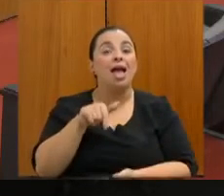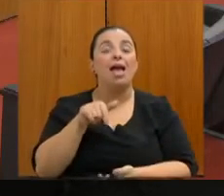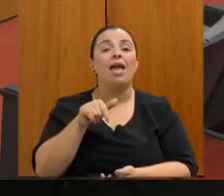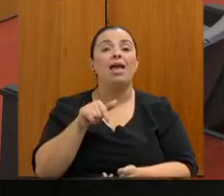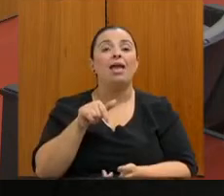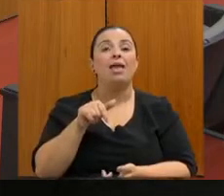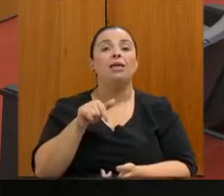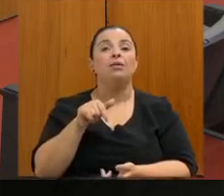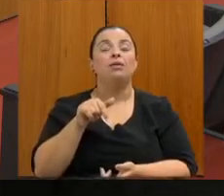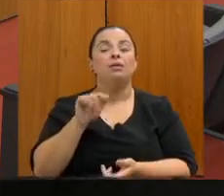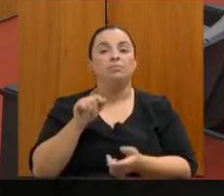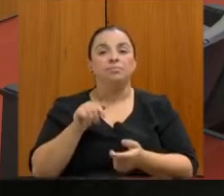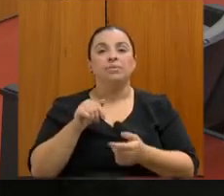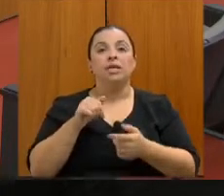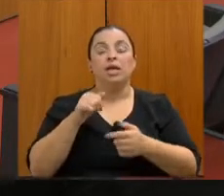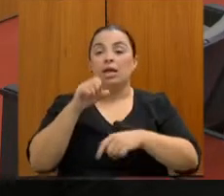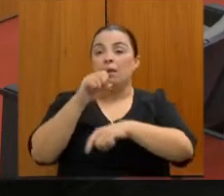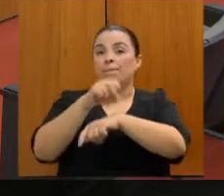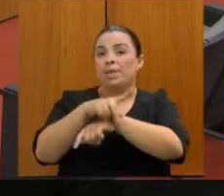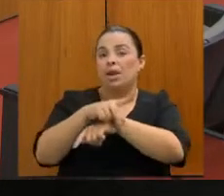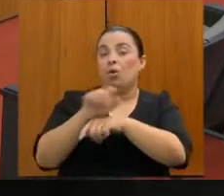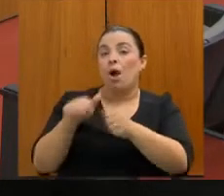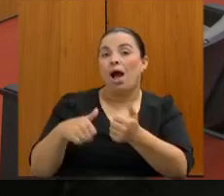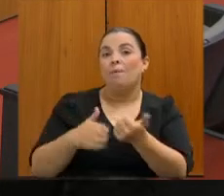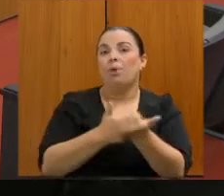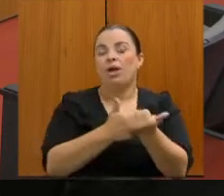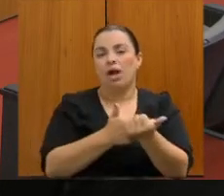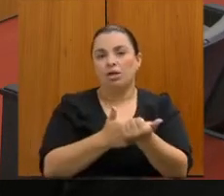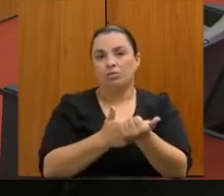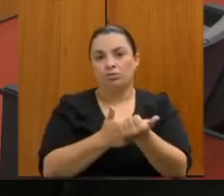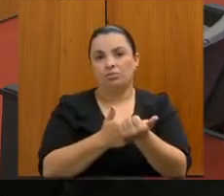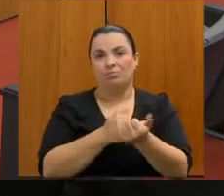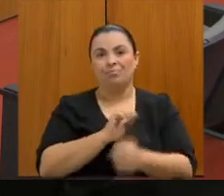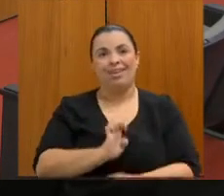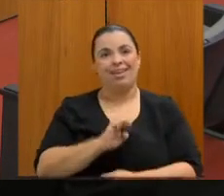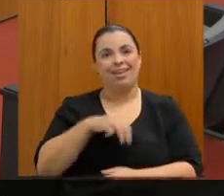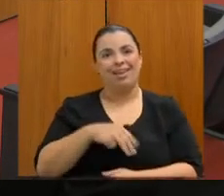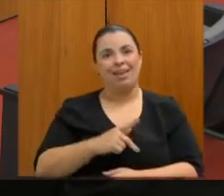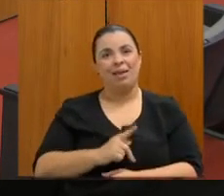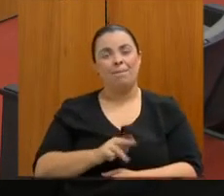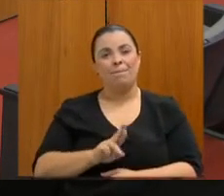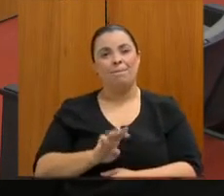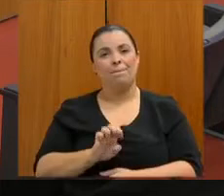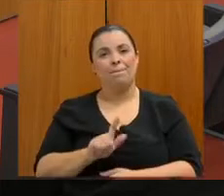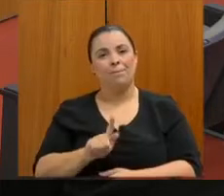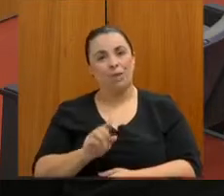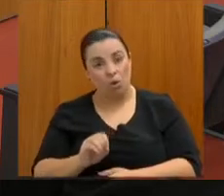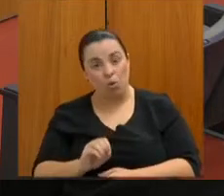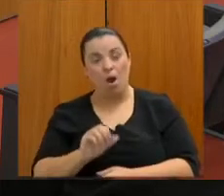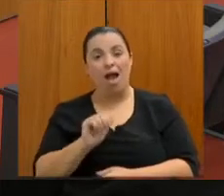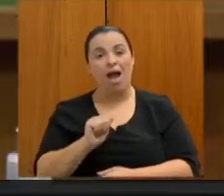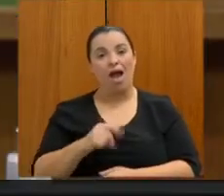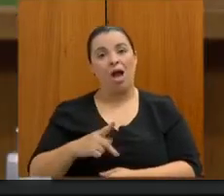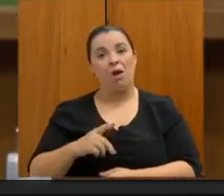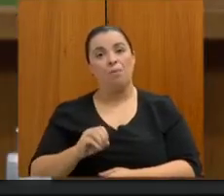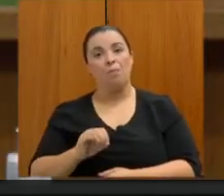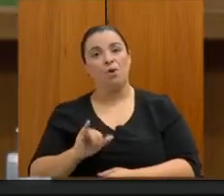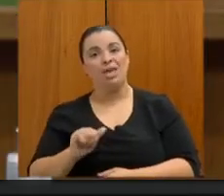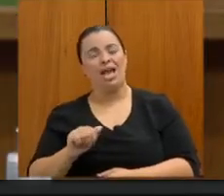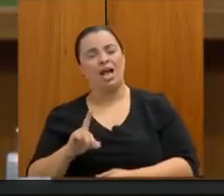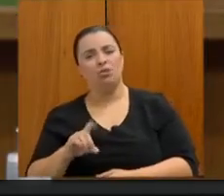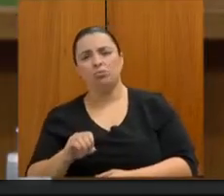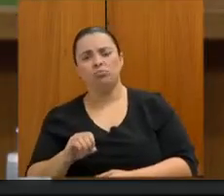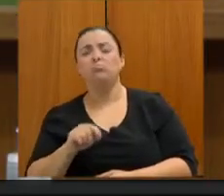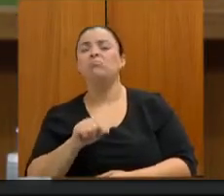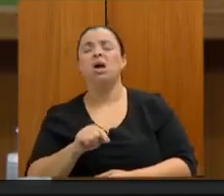emprego apoiado. Por que a gente utiliza essa metodologia? O nosso público, o público com deficiência